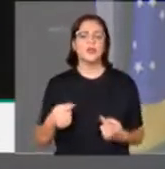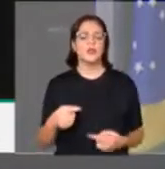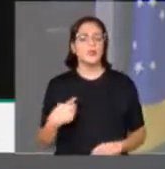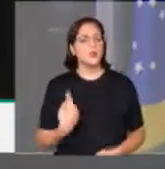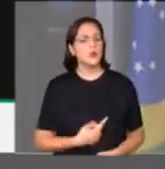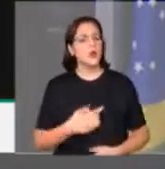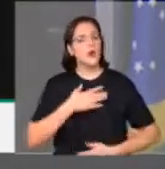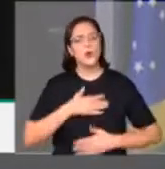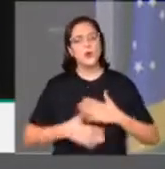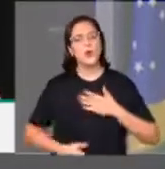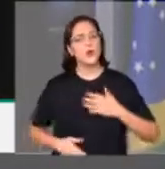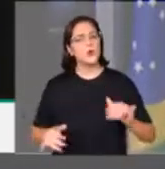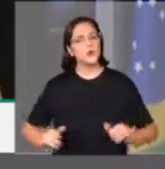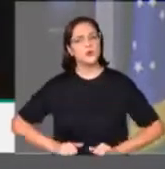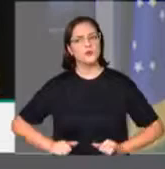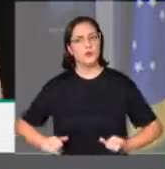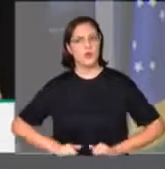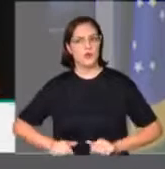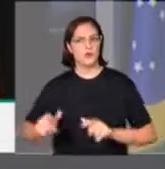ocupa esses espaços.